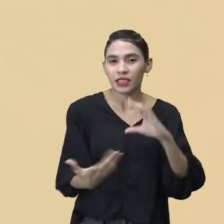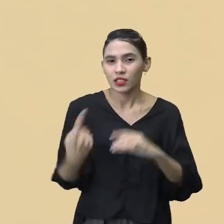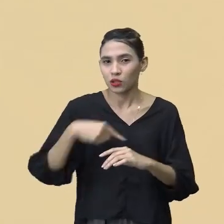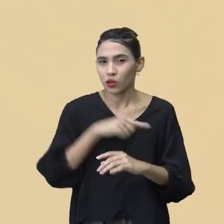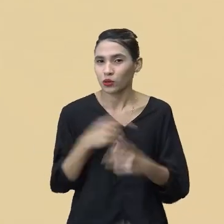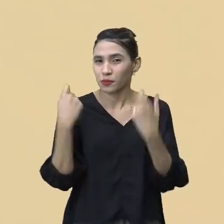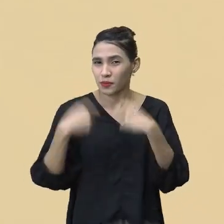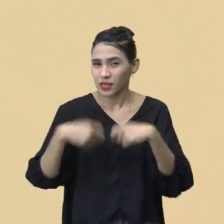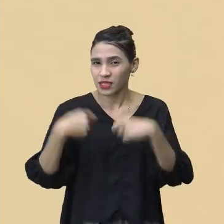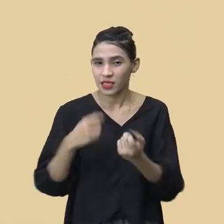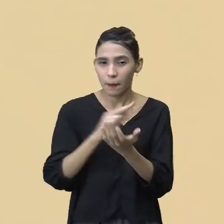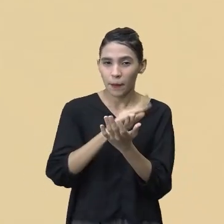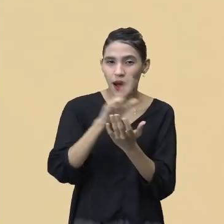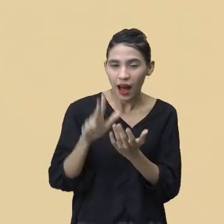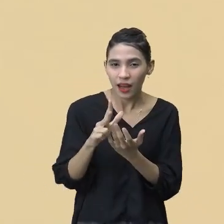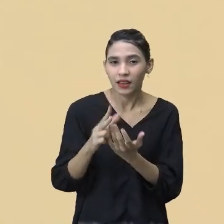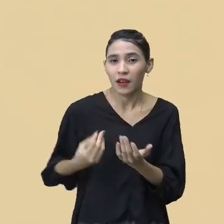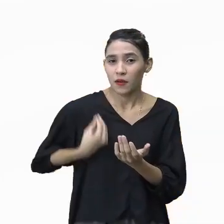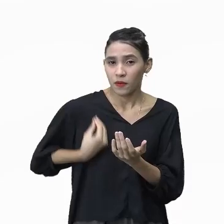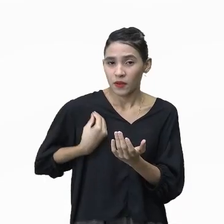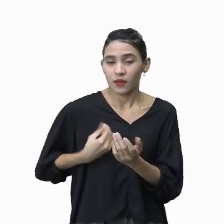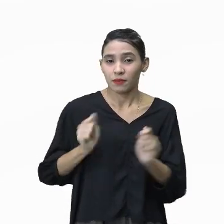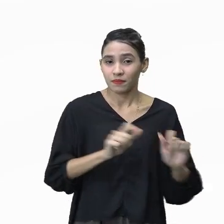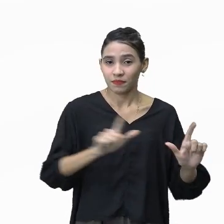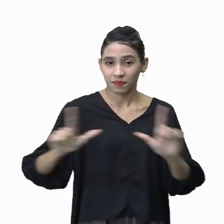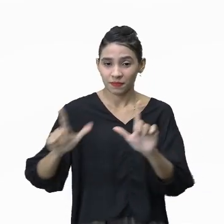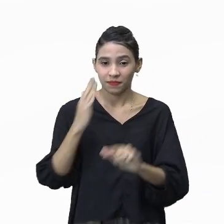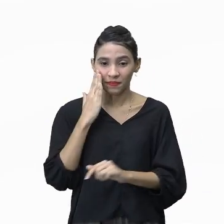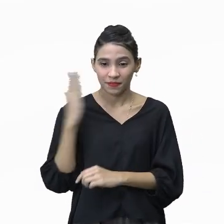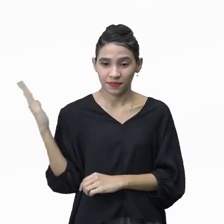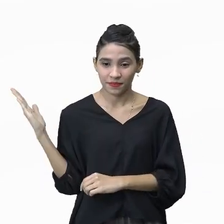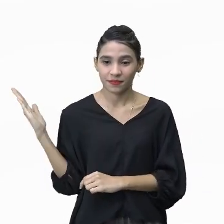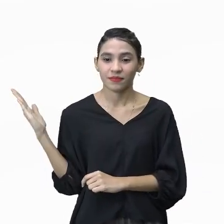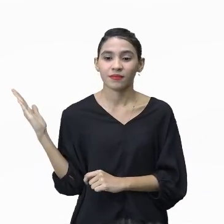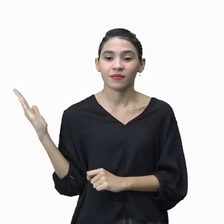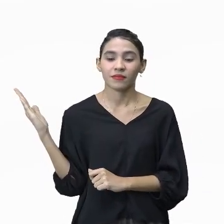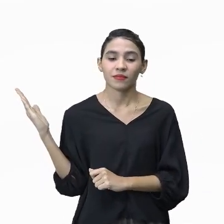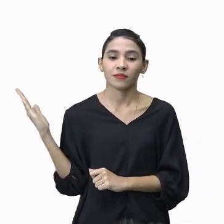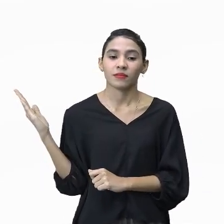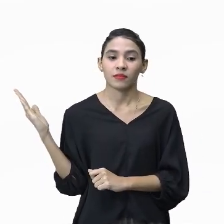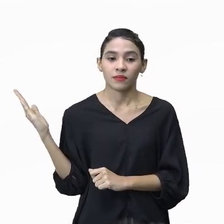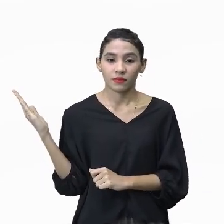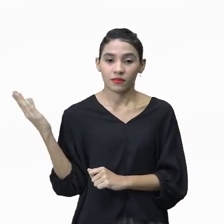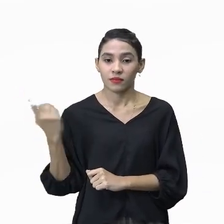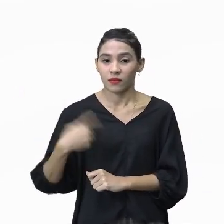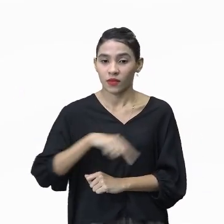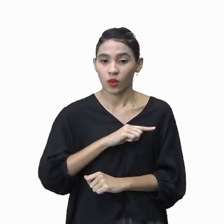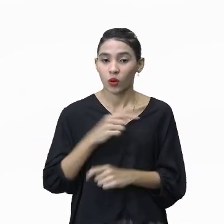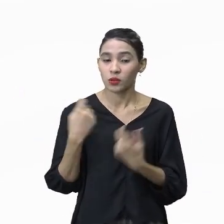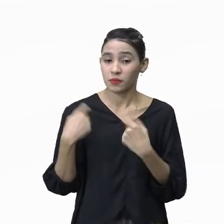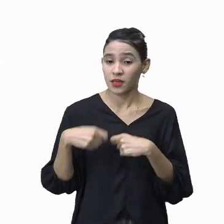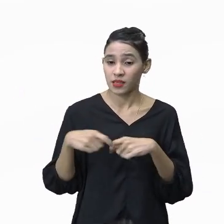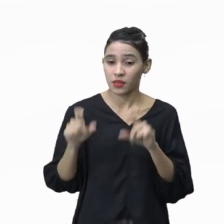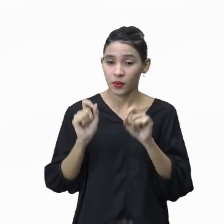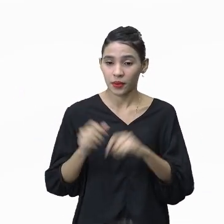manter a diversidade cultural viva, aparecem na cartela pra vocês agora. A gente precisa, olha só,